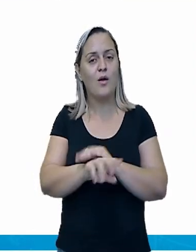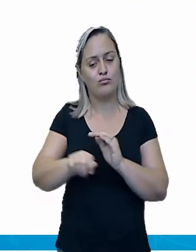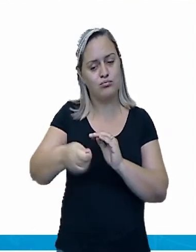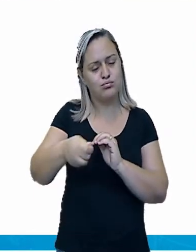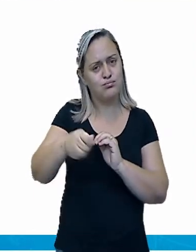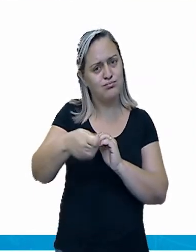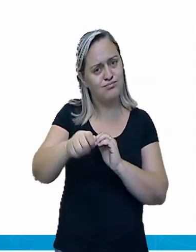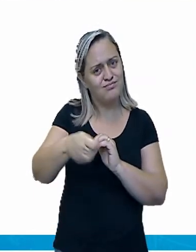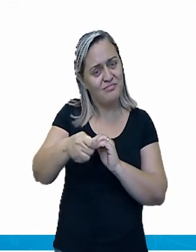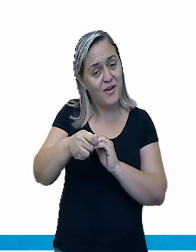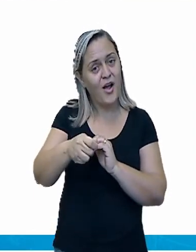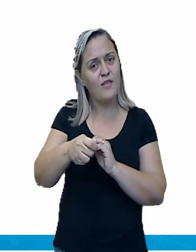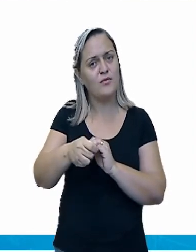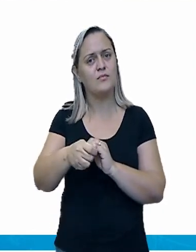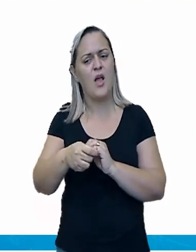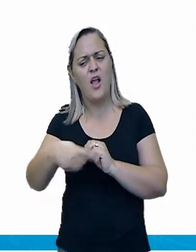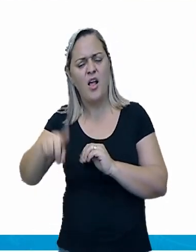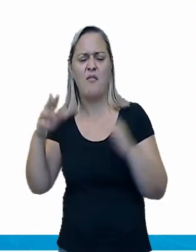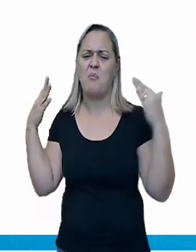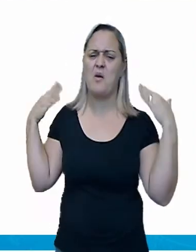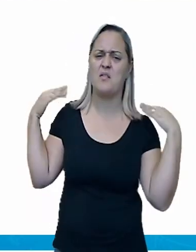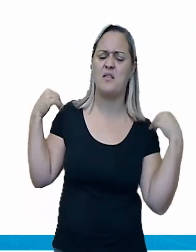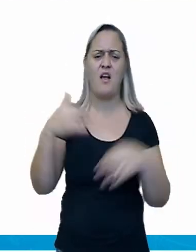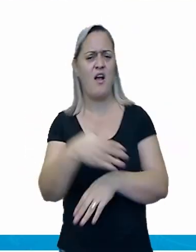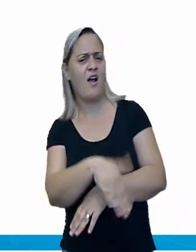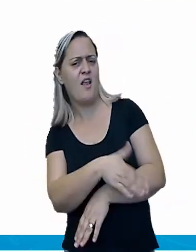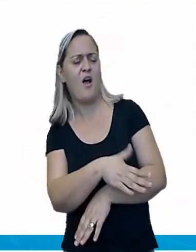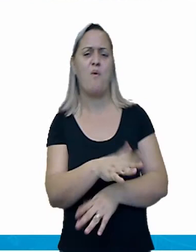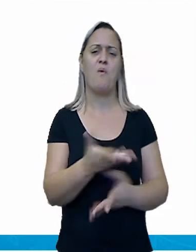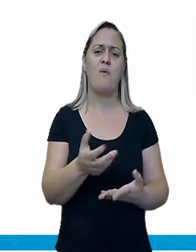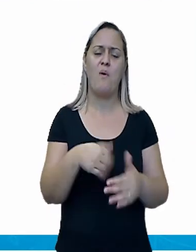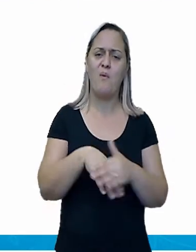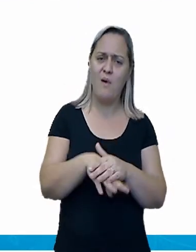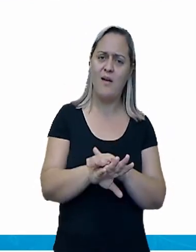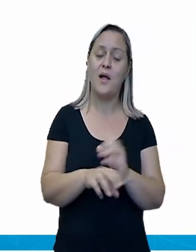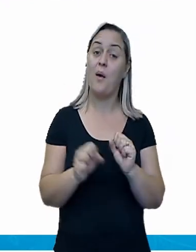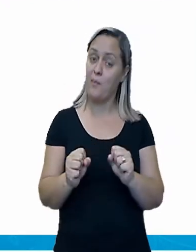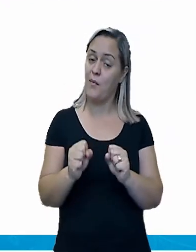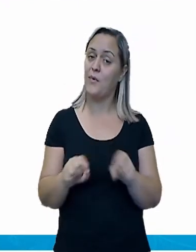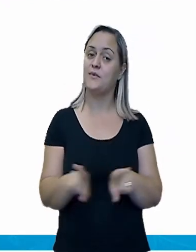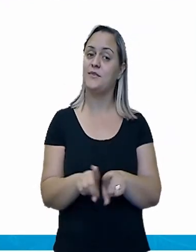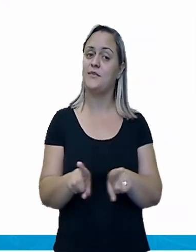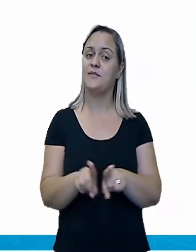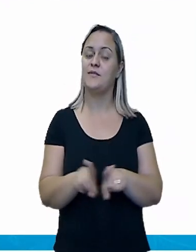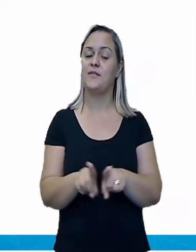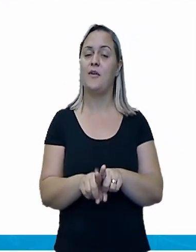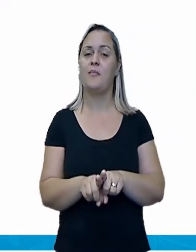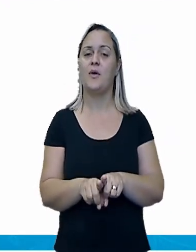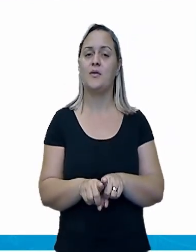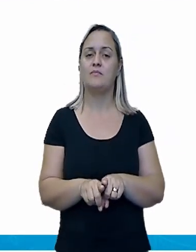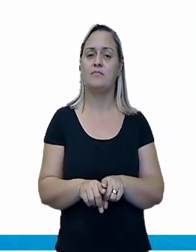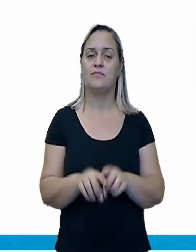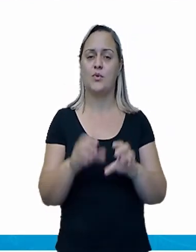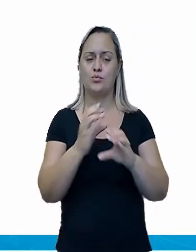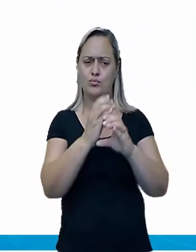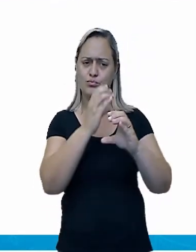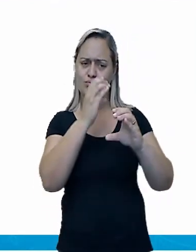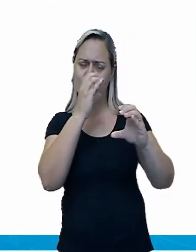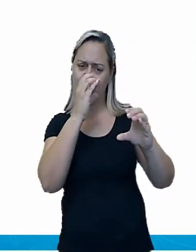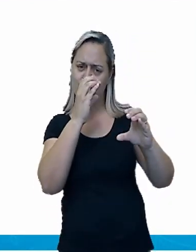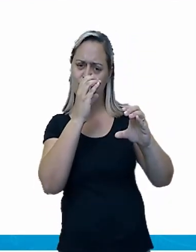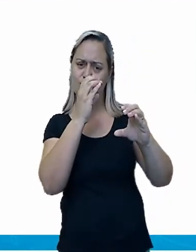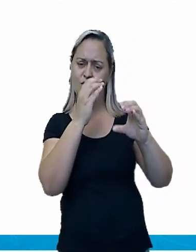tampa, que é esse fundo, onde ficava o negativo. Essa parte vermelha grande aí é o corpo do monóculo. E essa